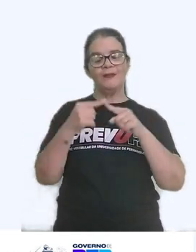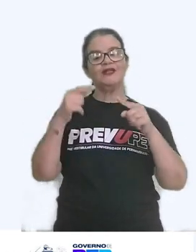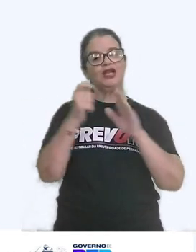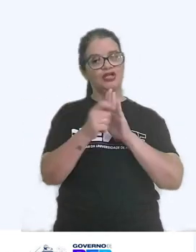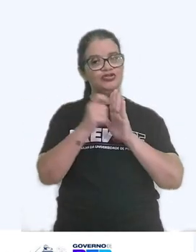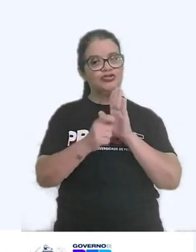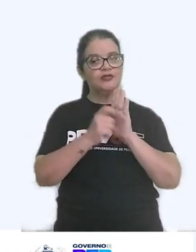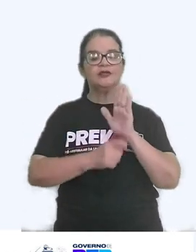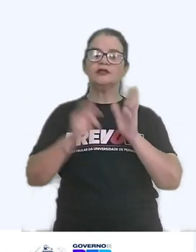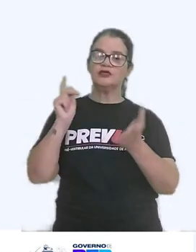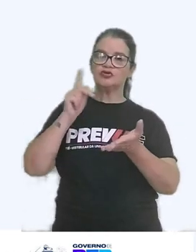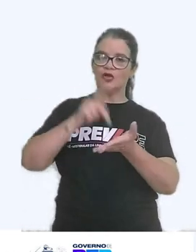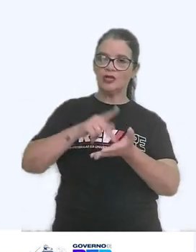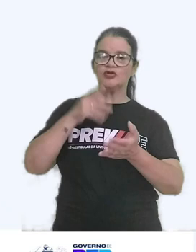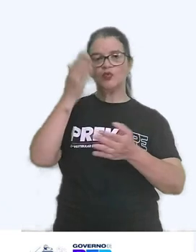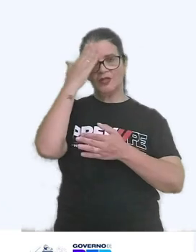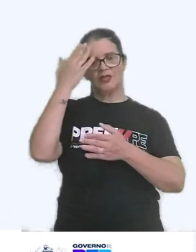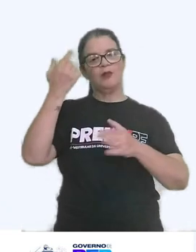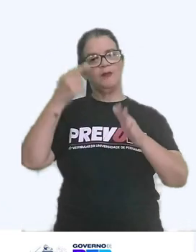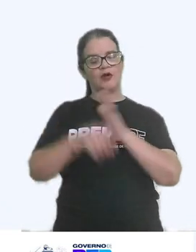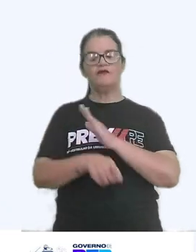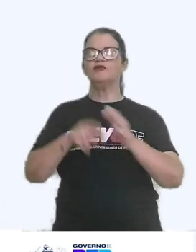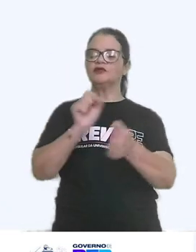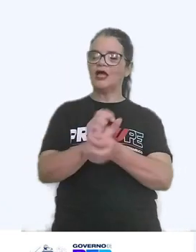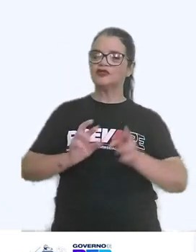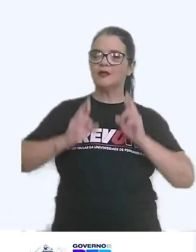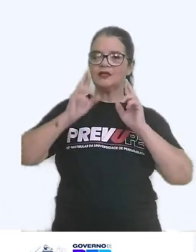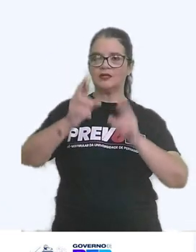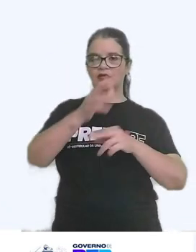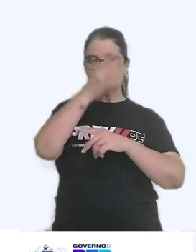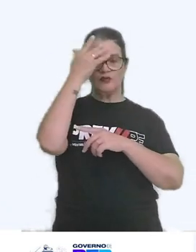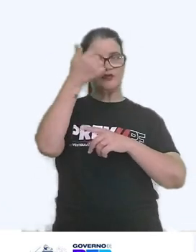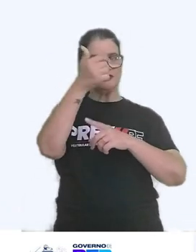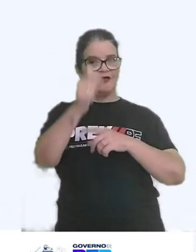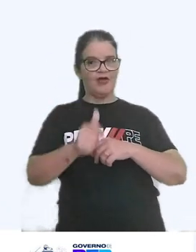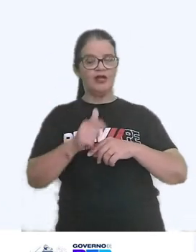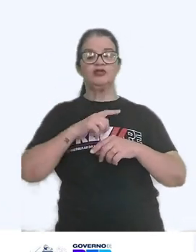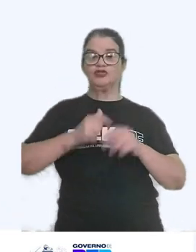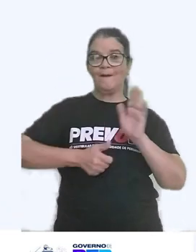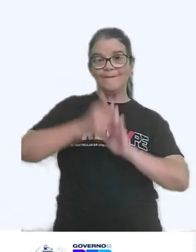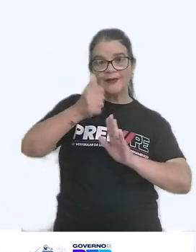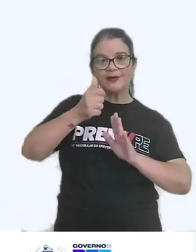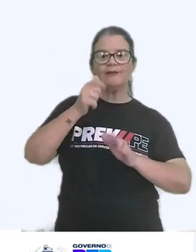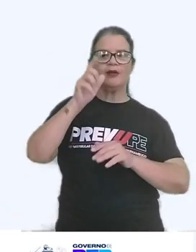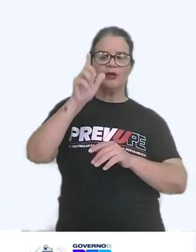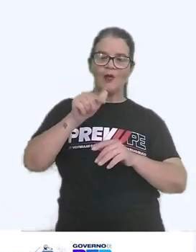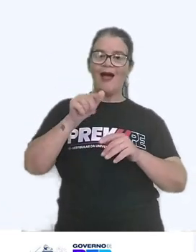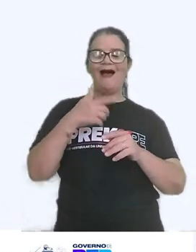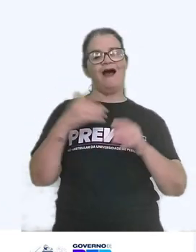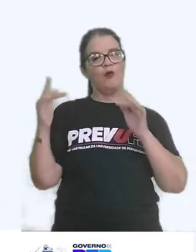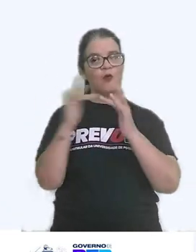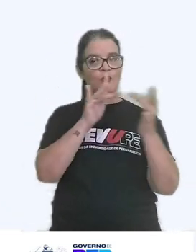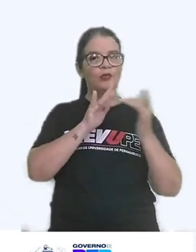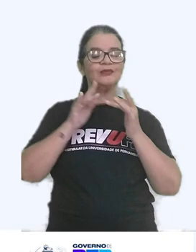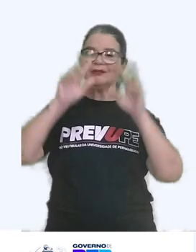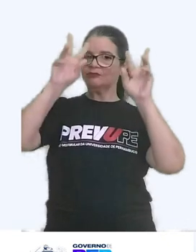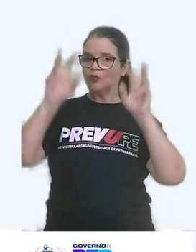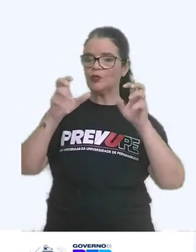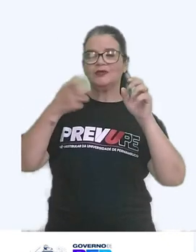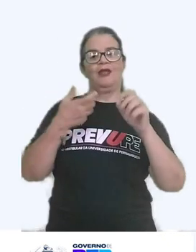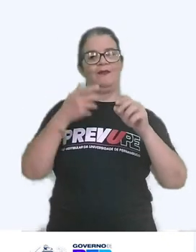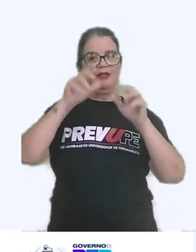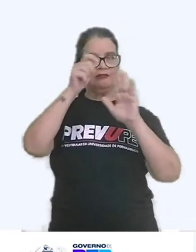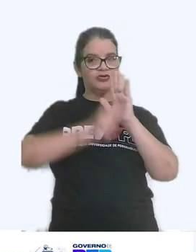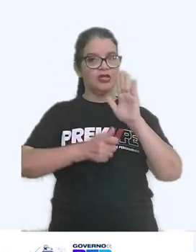sólidas com o entendimento profundo das expectativas dos avaliadores. Primeiramente, a familiarização com o tema das